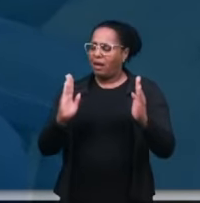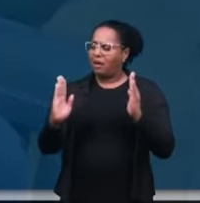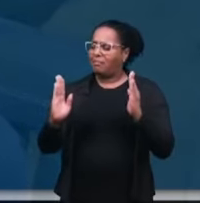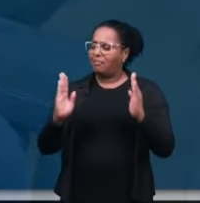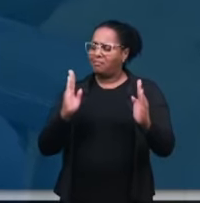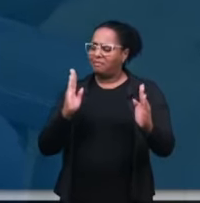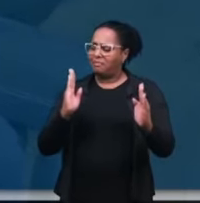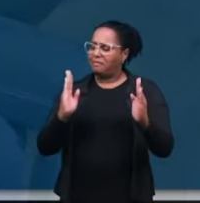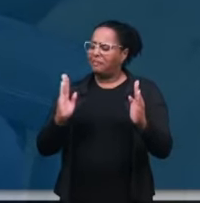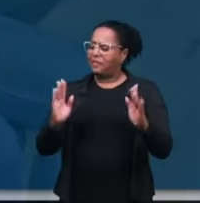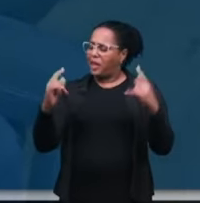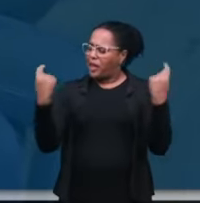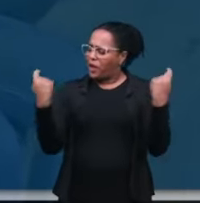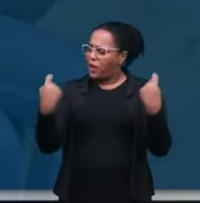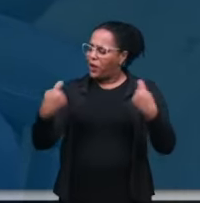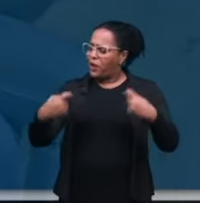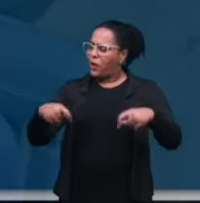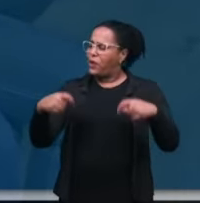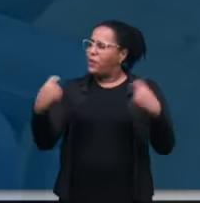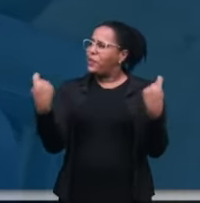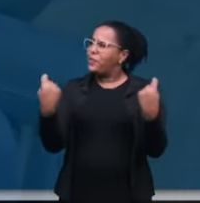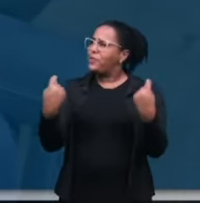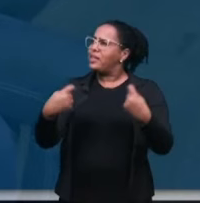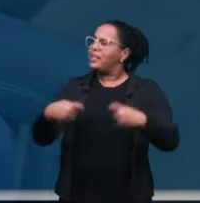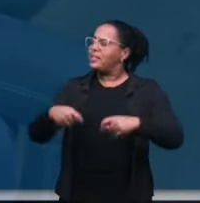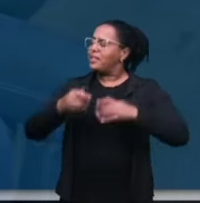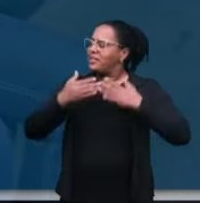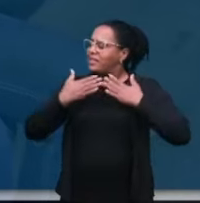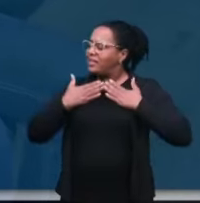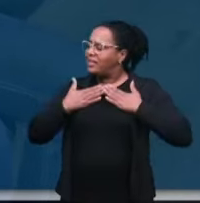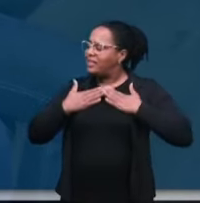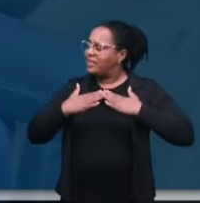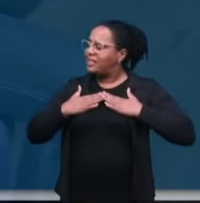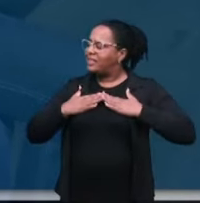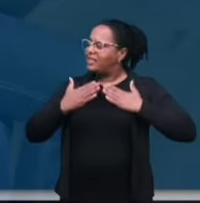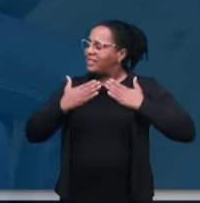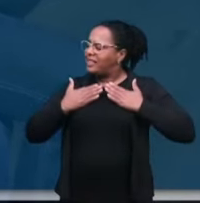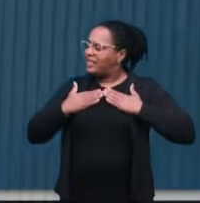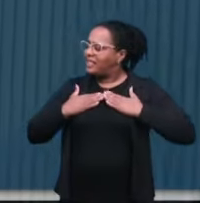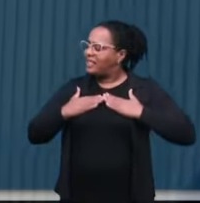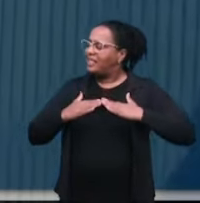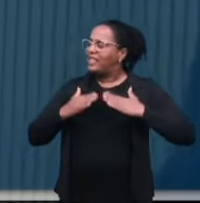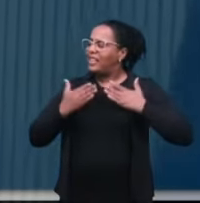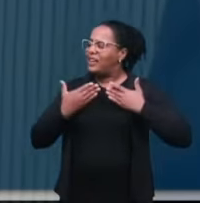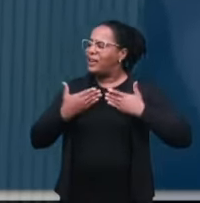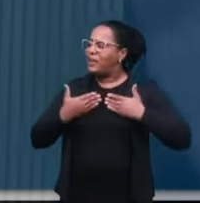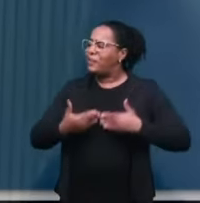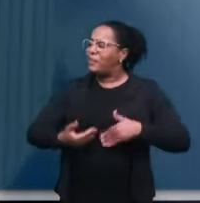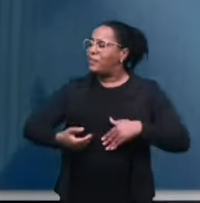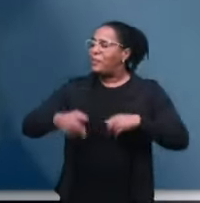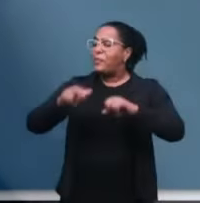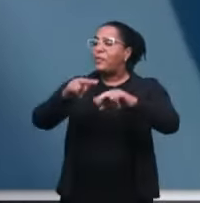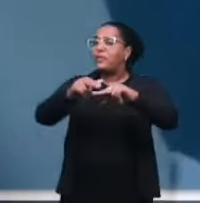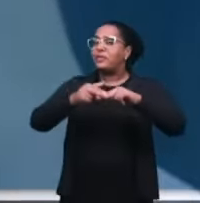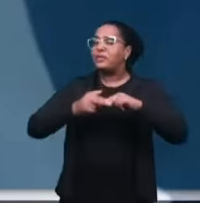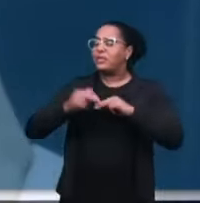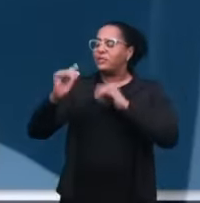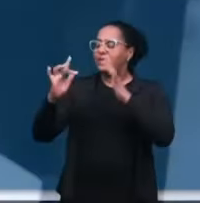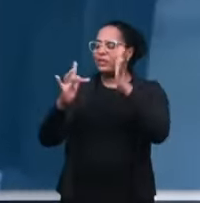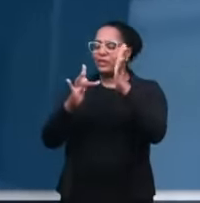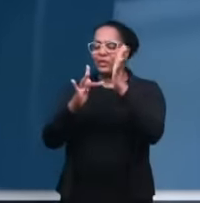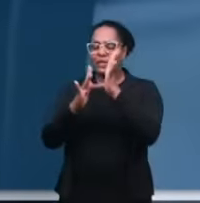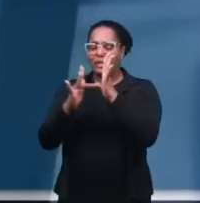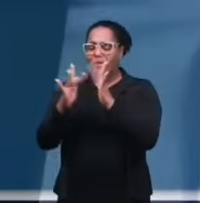descansar Jesus leva minha alma As